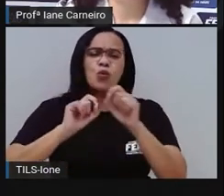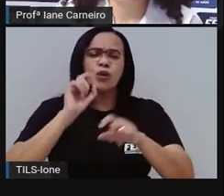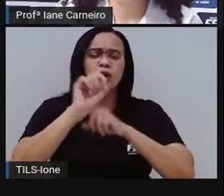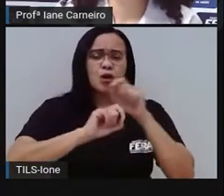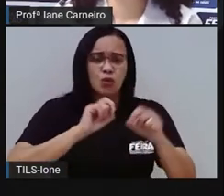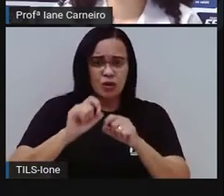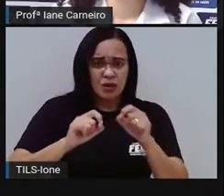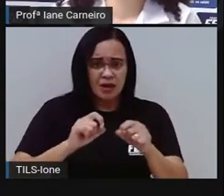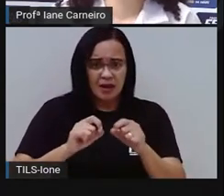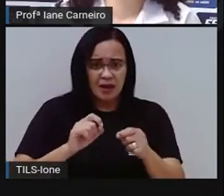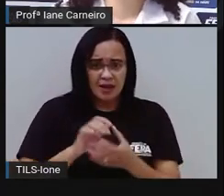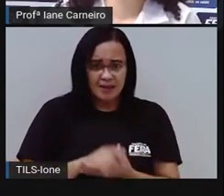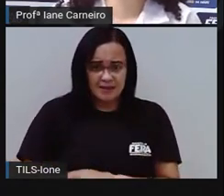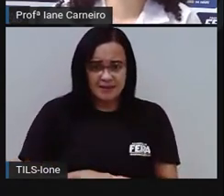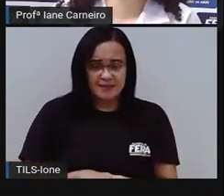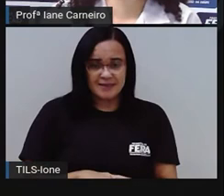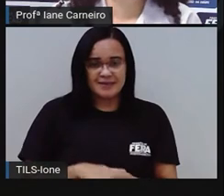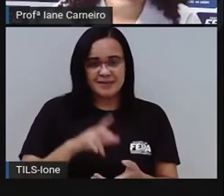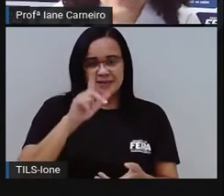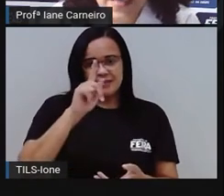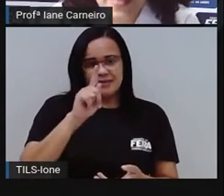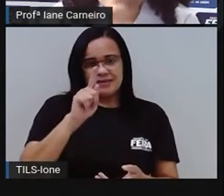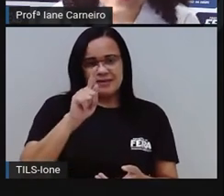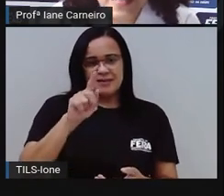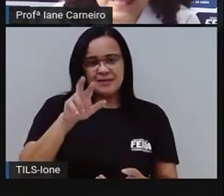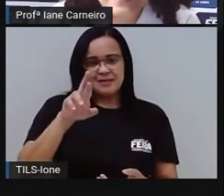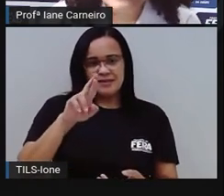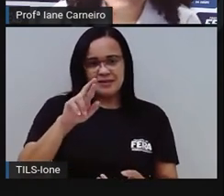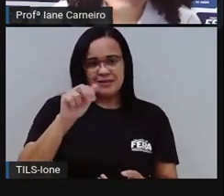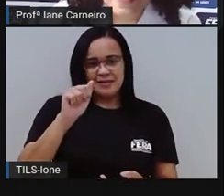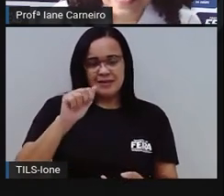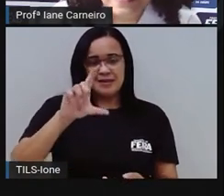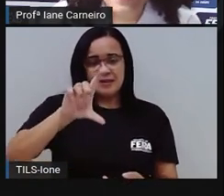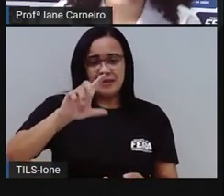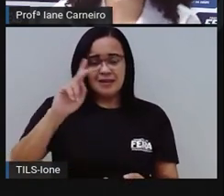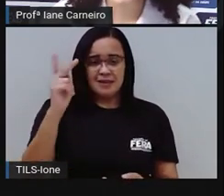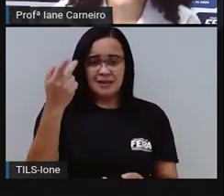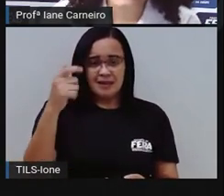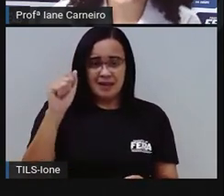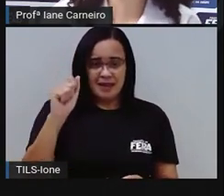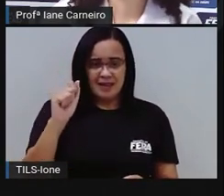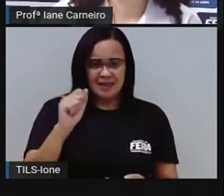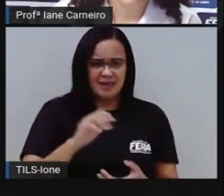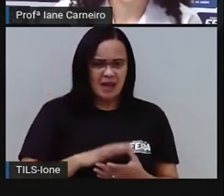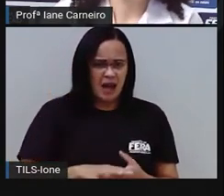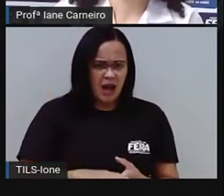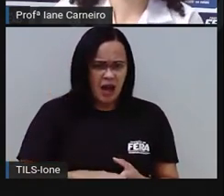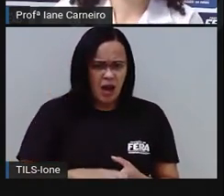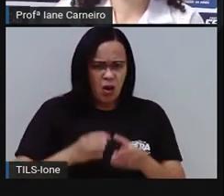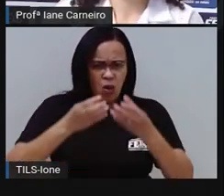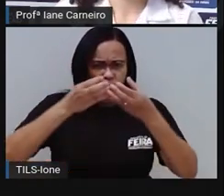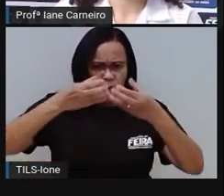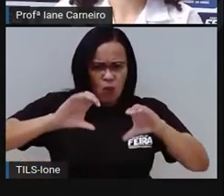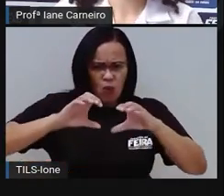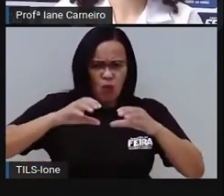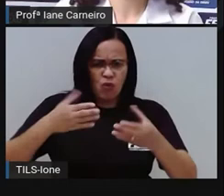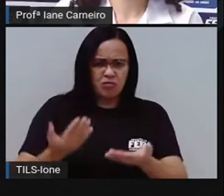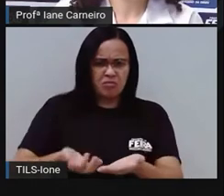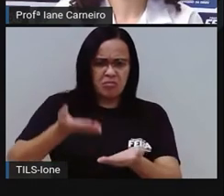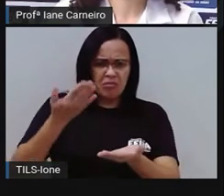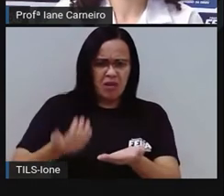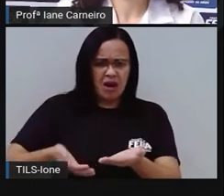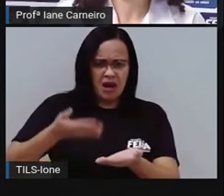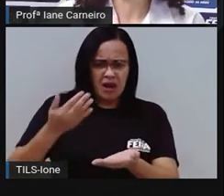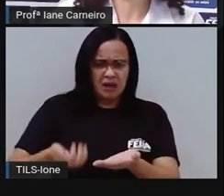Gralha. O que é o que é? Gralha não bralha. Põe ovo na palha. Ixi,